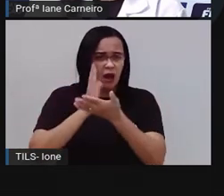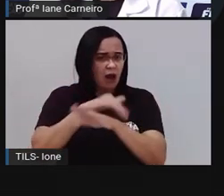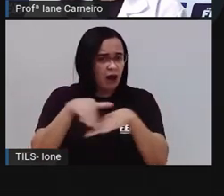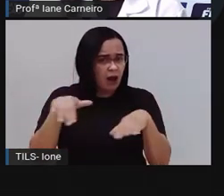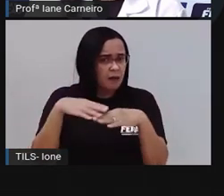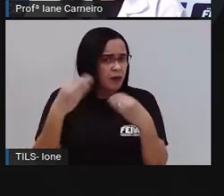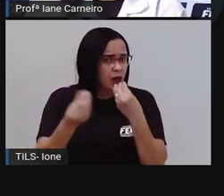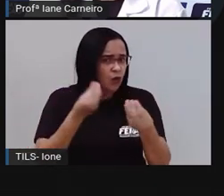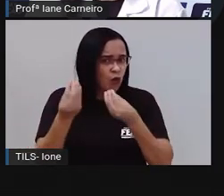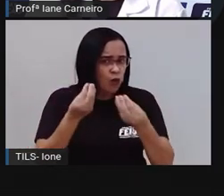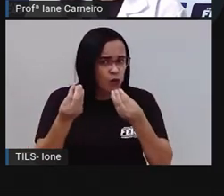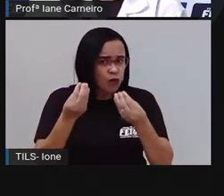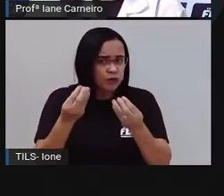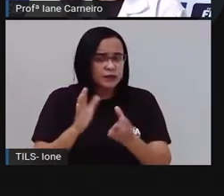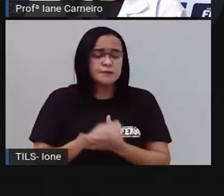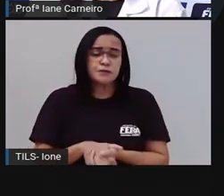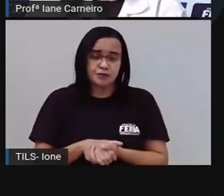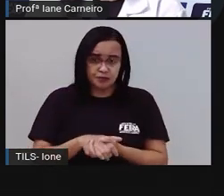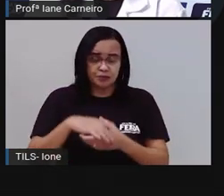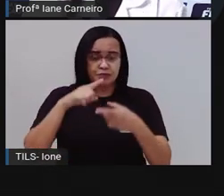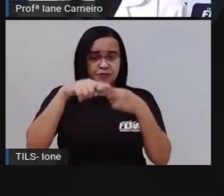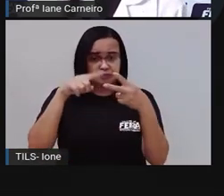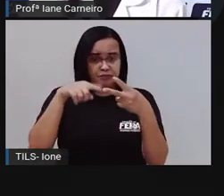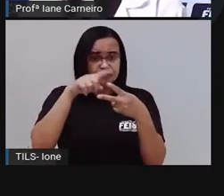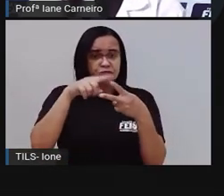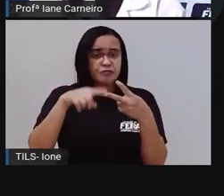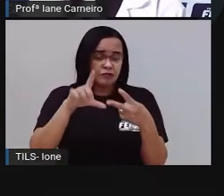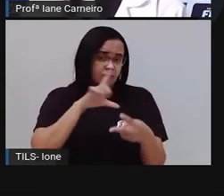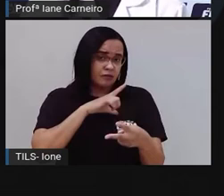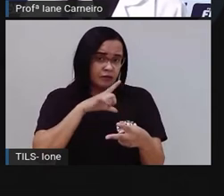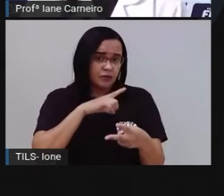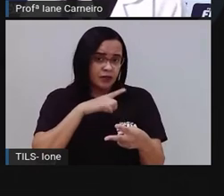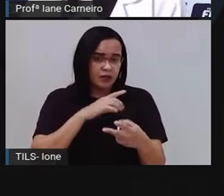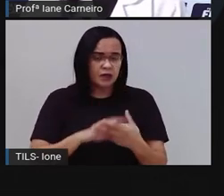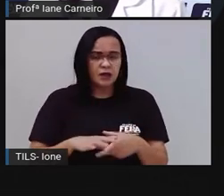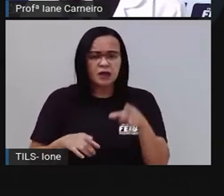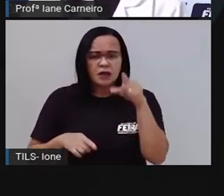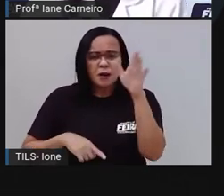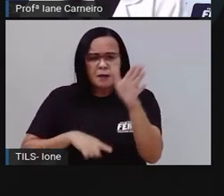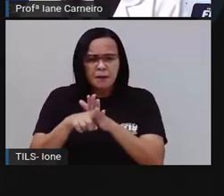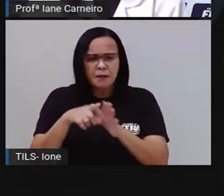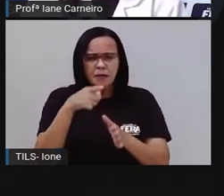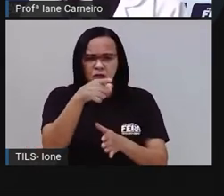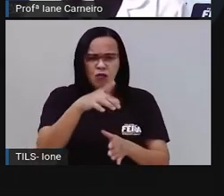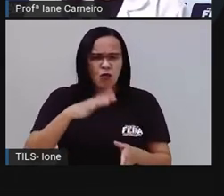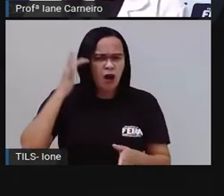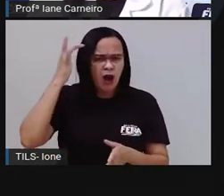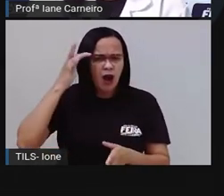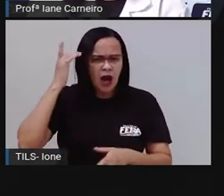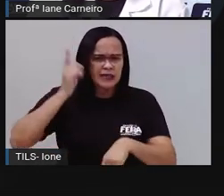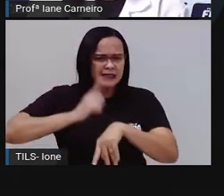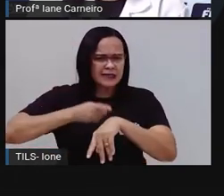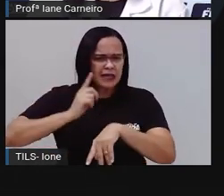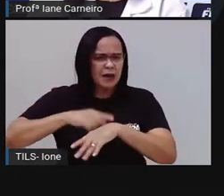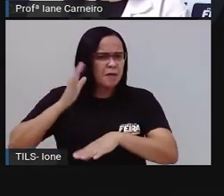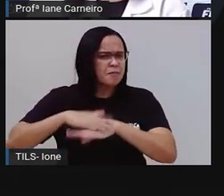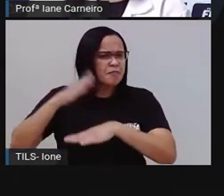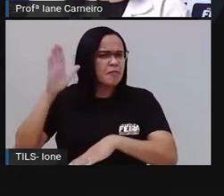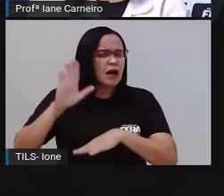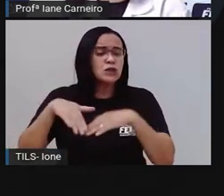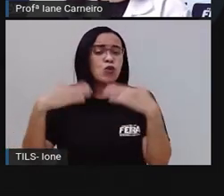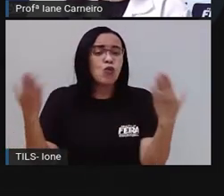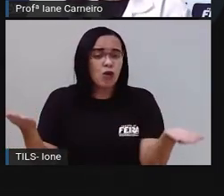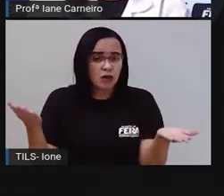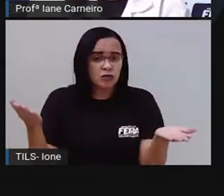e tem uma setinha maior. Qual é que vocês acham que gasta mais tempo para se decompor? É a setinha